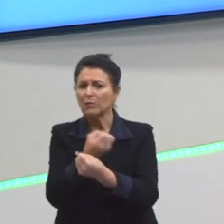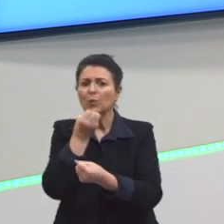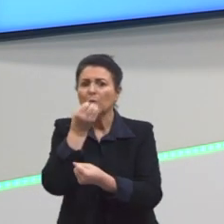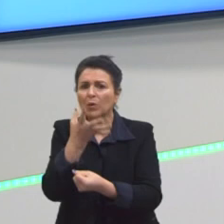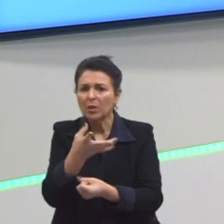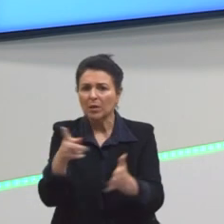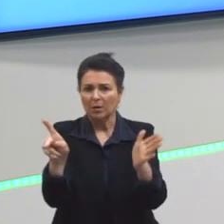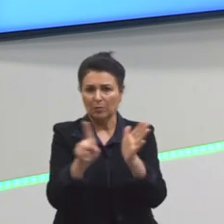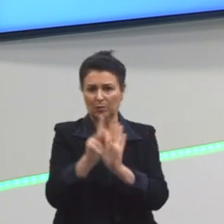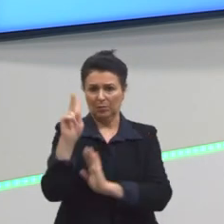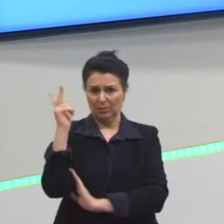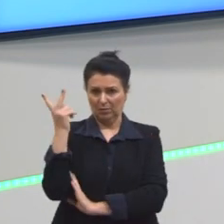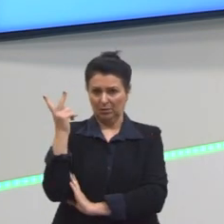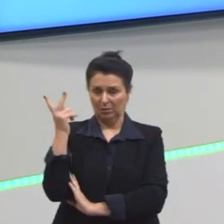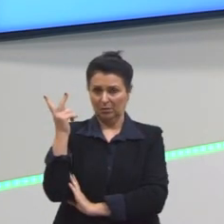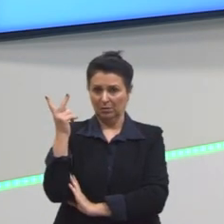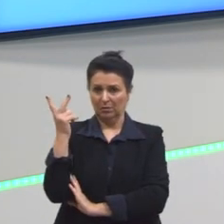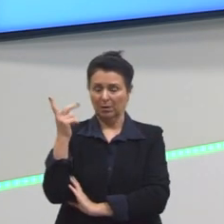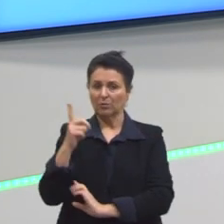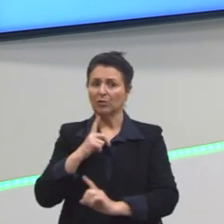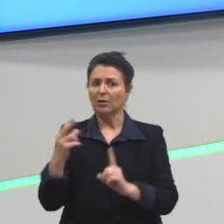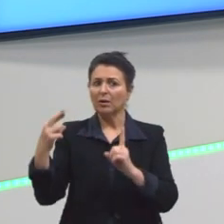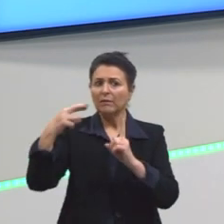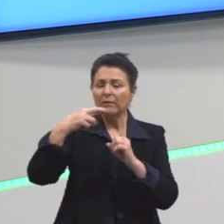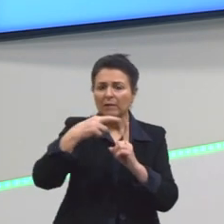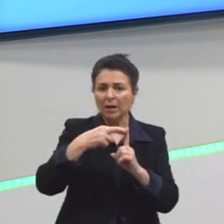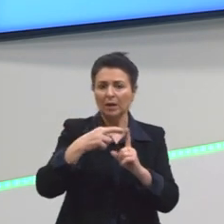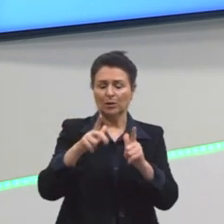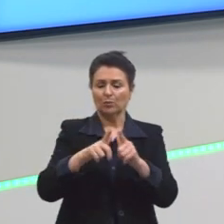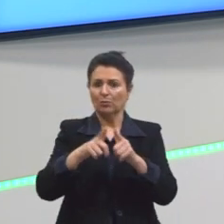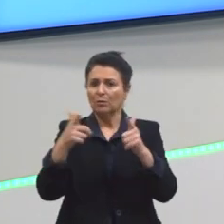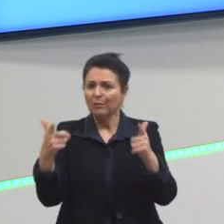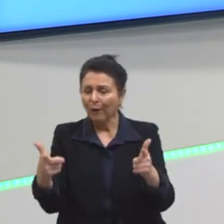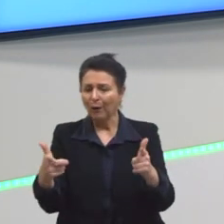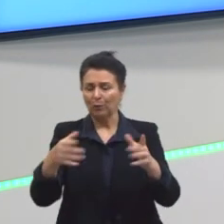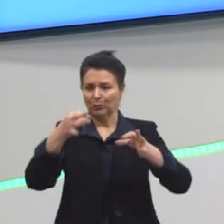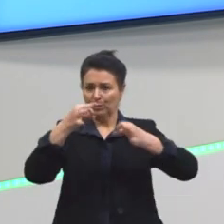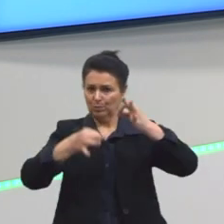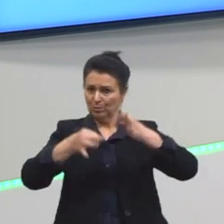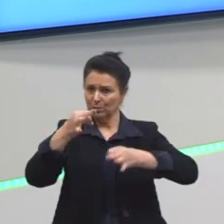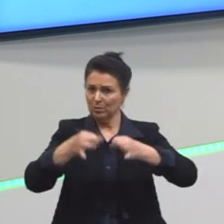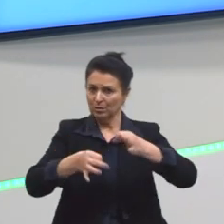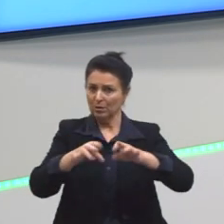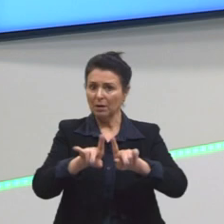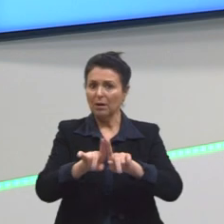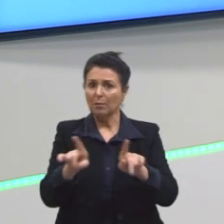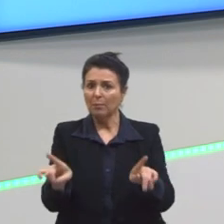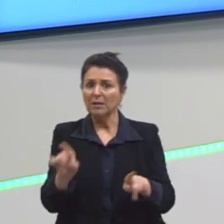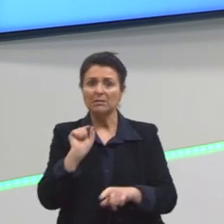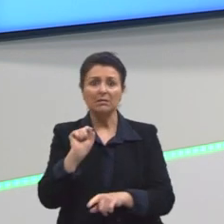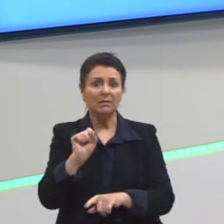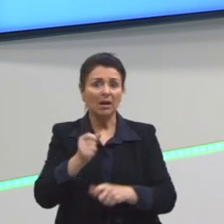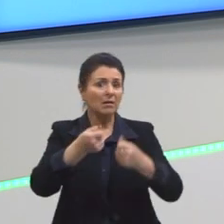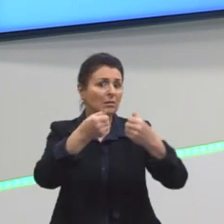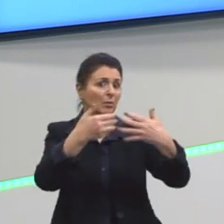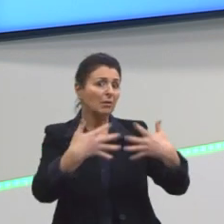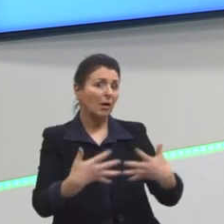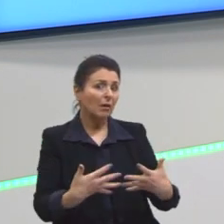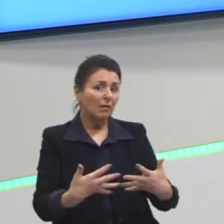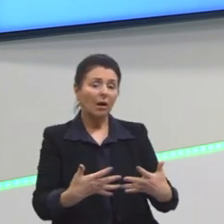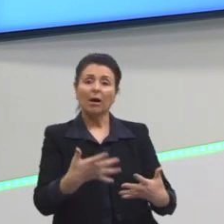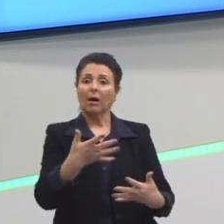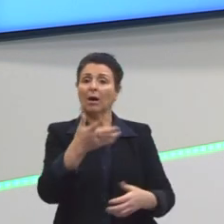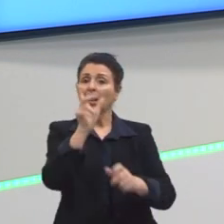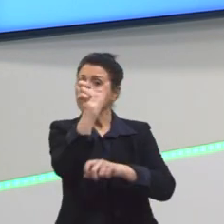tem fontes que são anúncios de jornal, fontes jurídicas, sempre dos brancos, dos escravizadores, dos